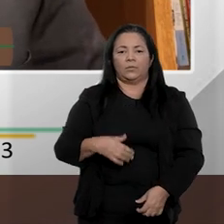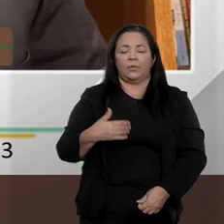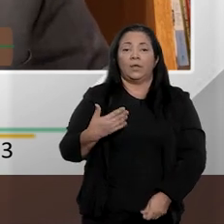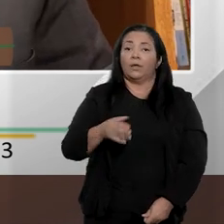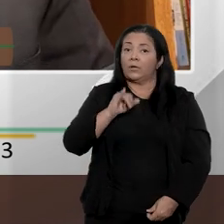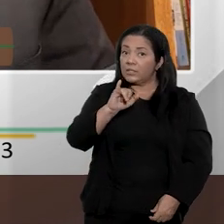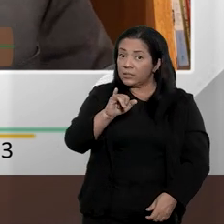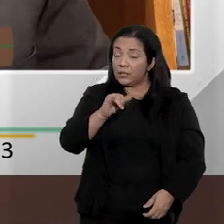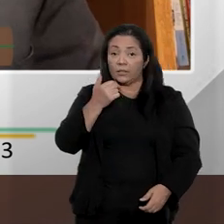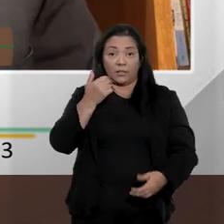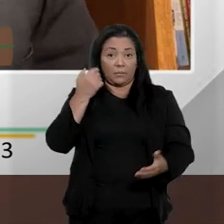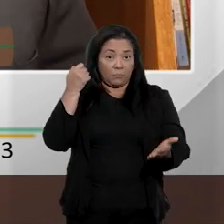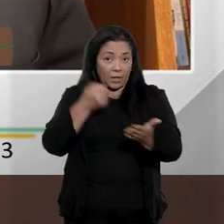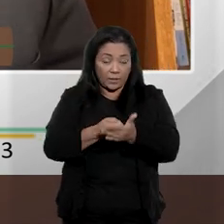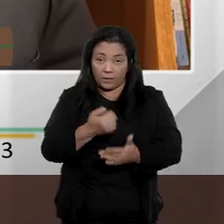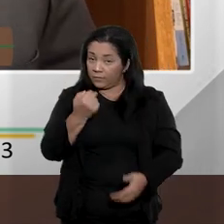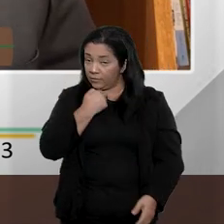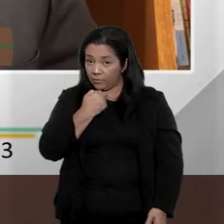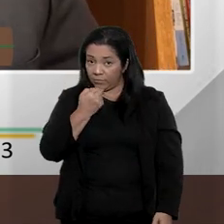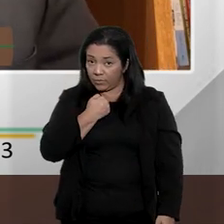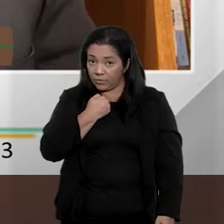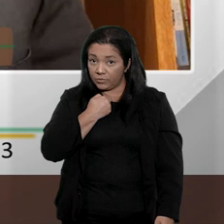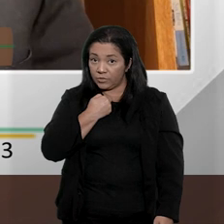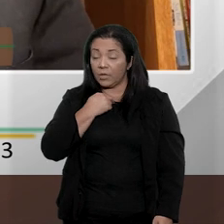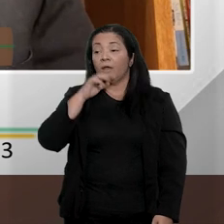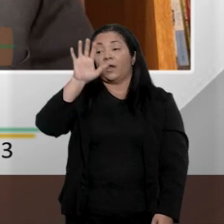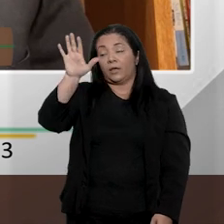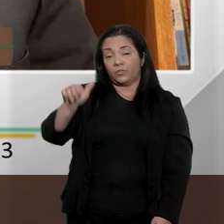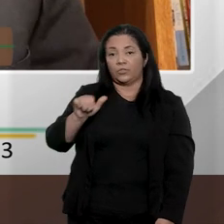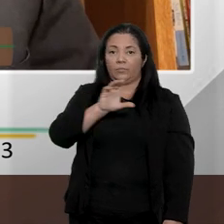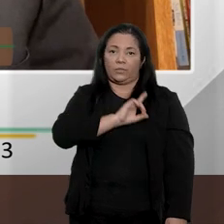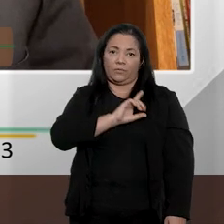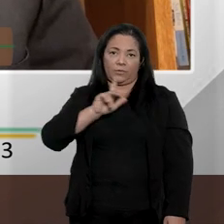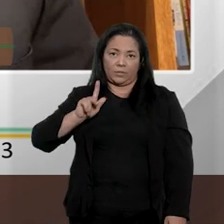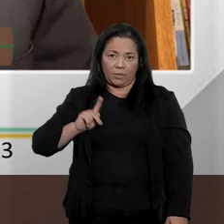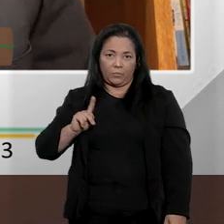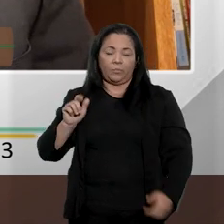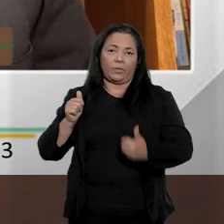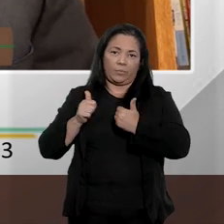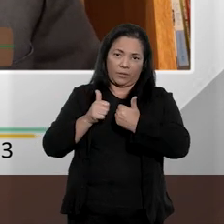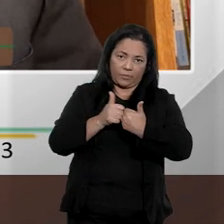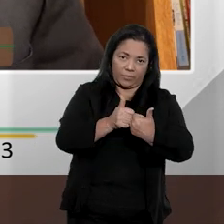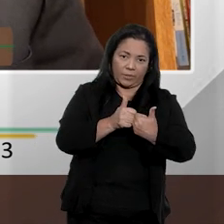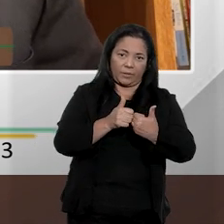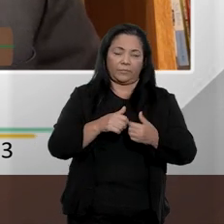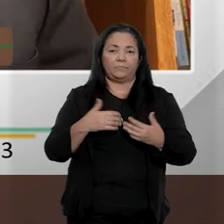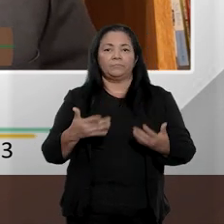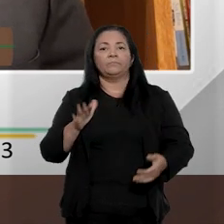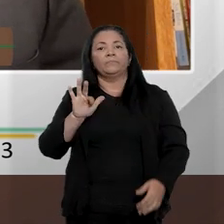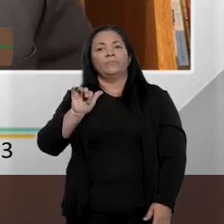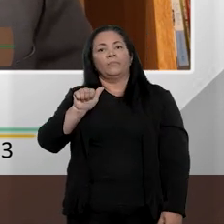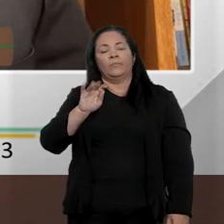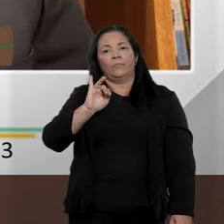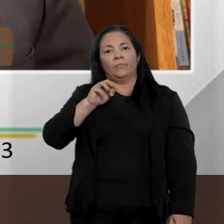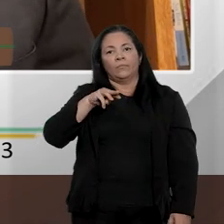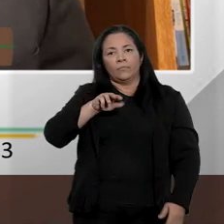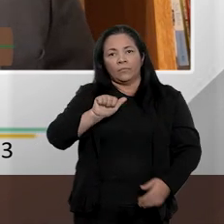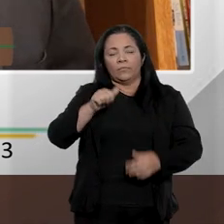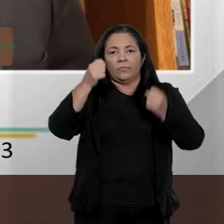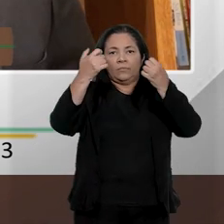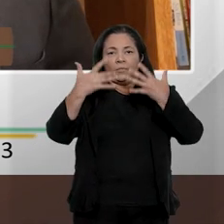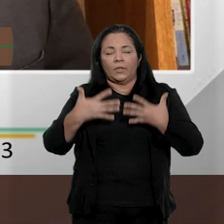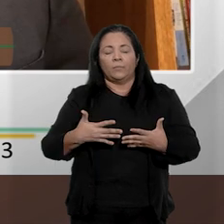despesas de um advogado, deve ser nomeado ali a defensoria pública para acompanhá-lo. E, Fátima coloca muito bem, seria